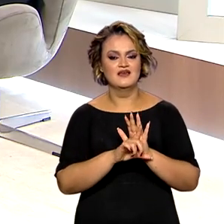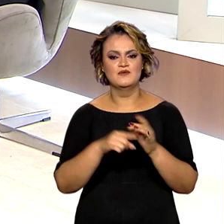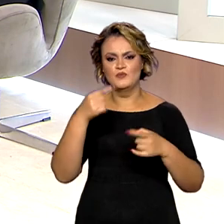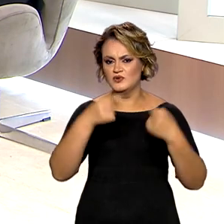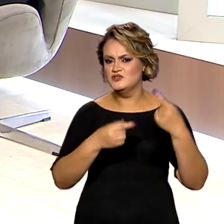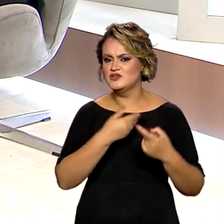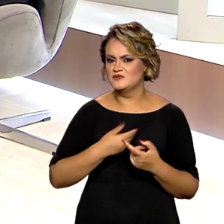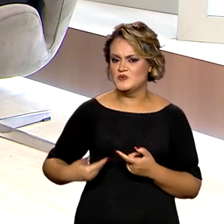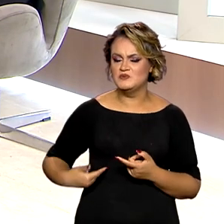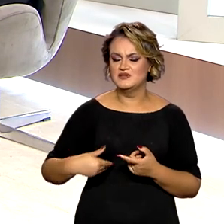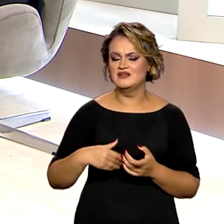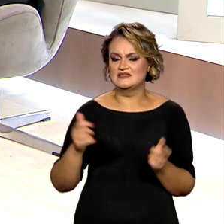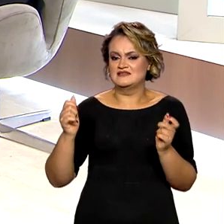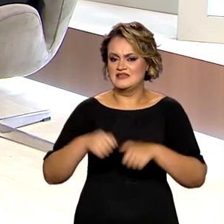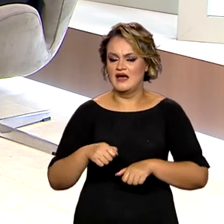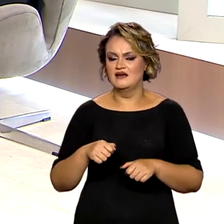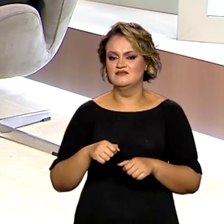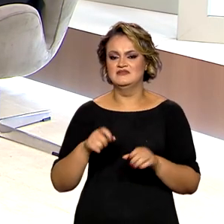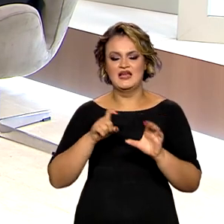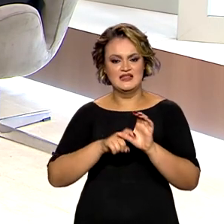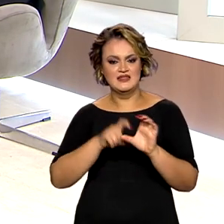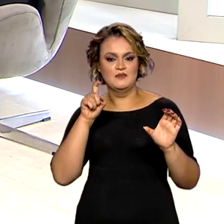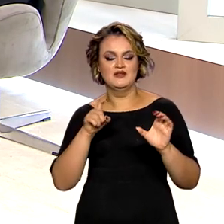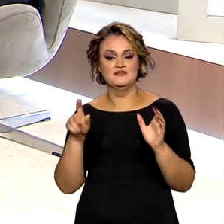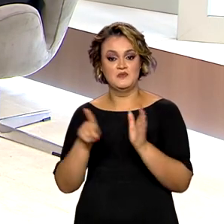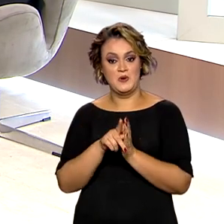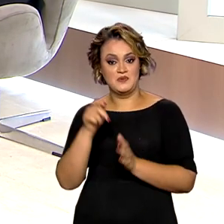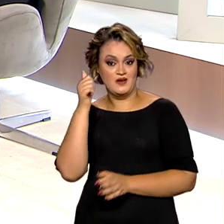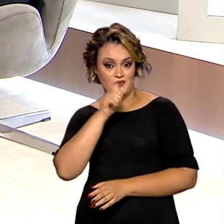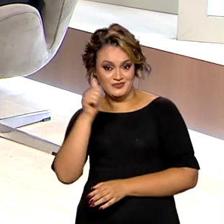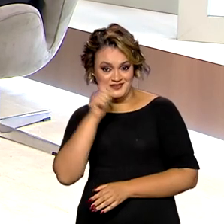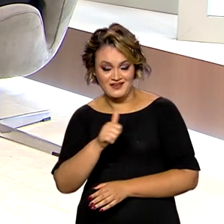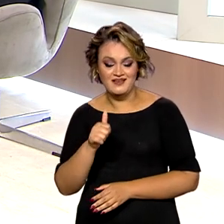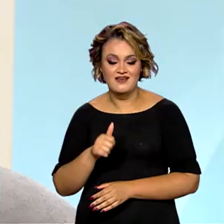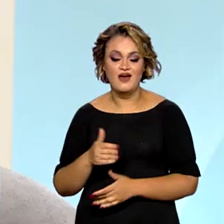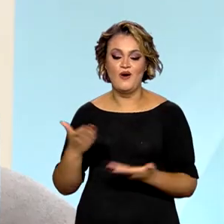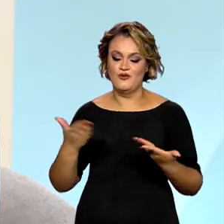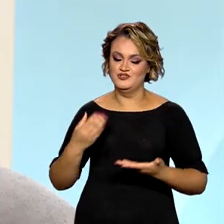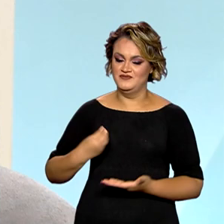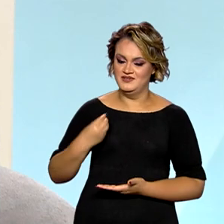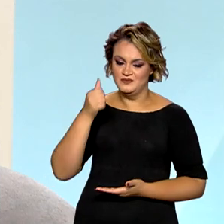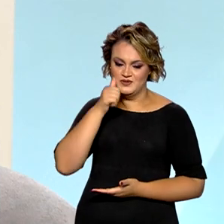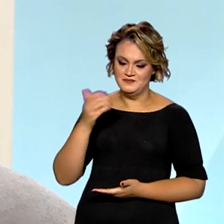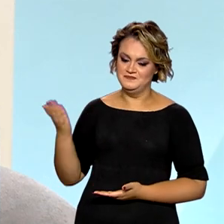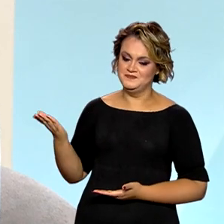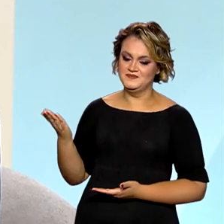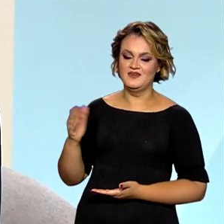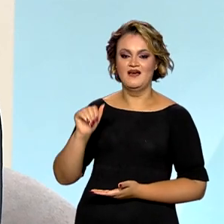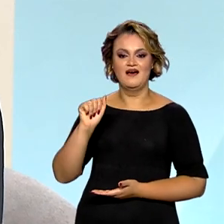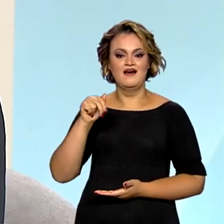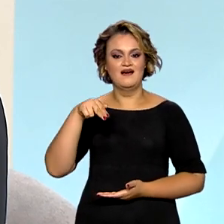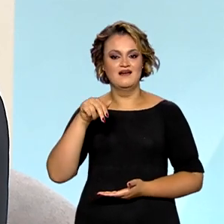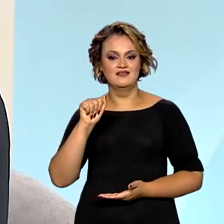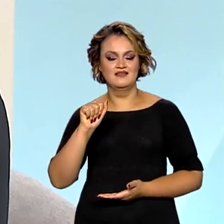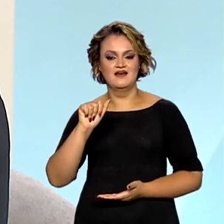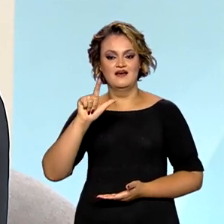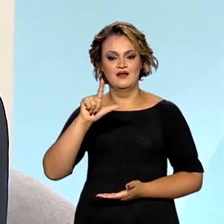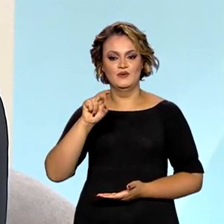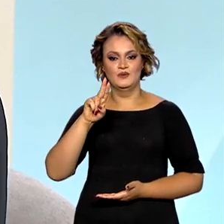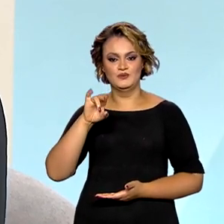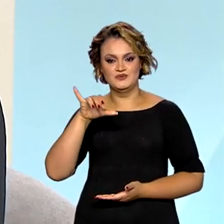políticas públicas podem ajudar na independência feminina, nós conversamos hoje com Ana Lúcia Munhoz dos Reis,